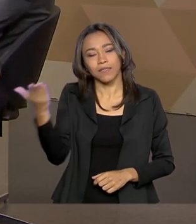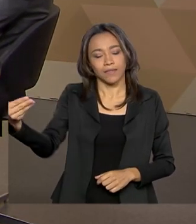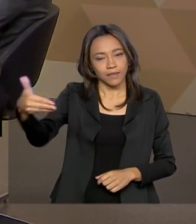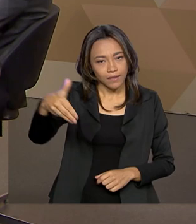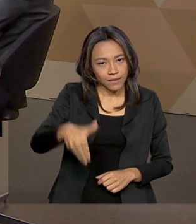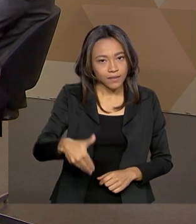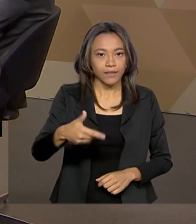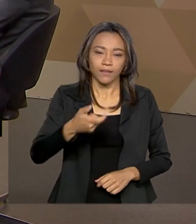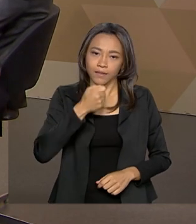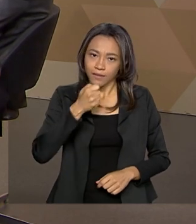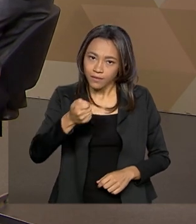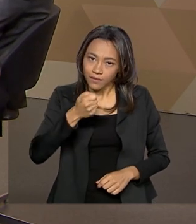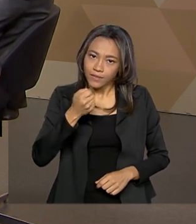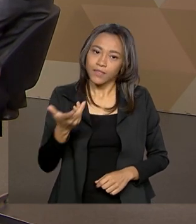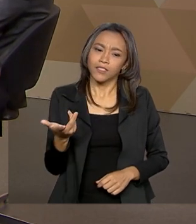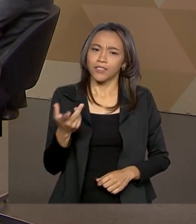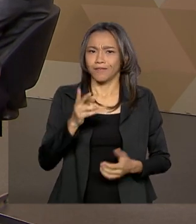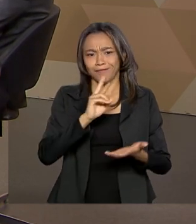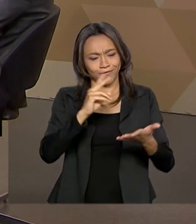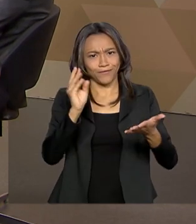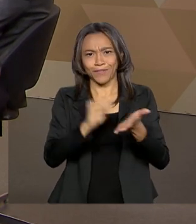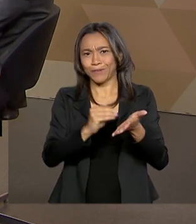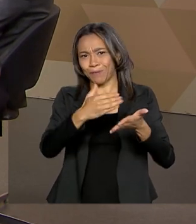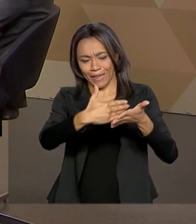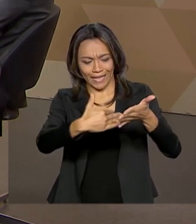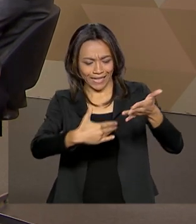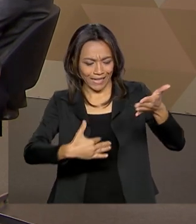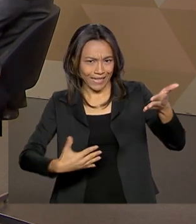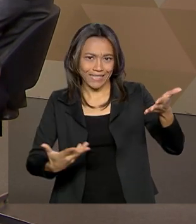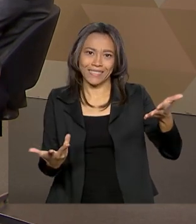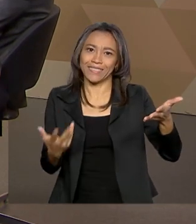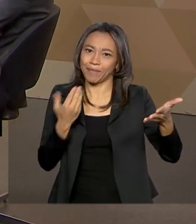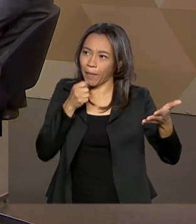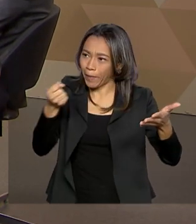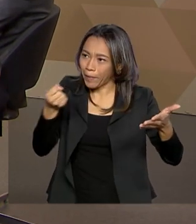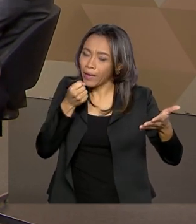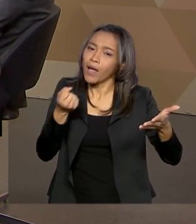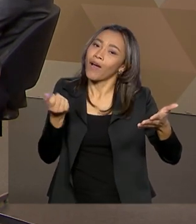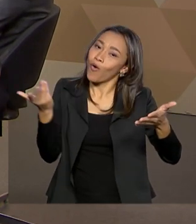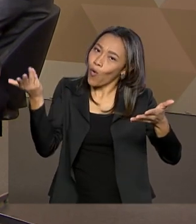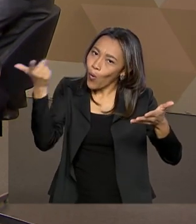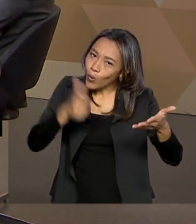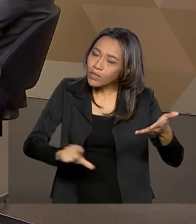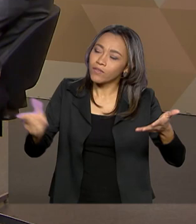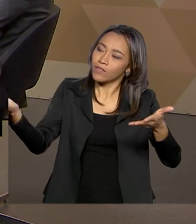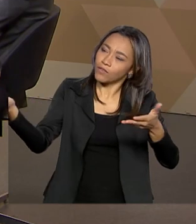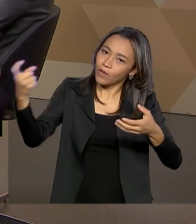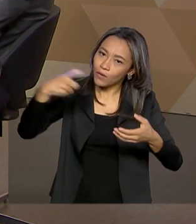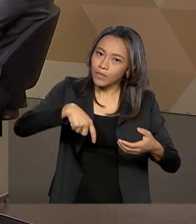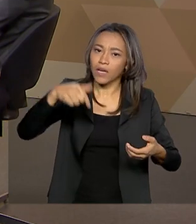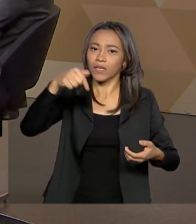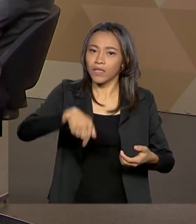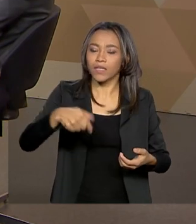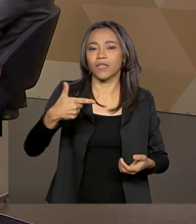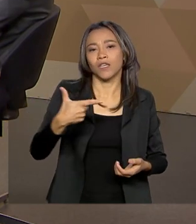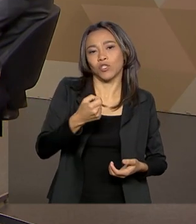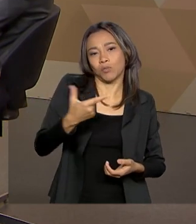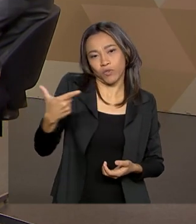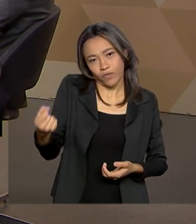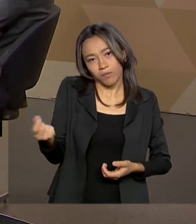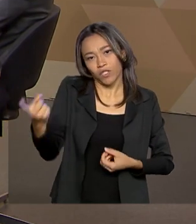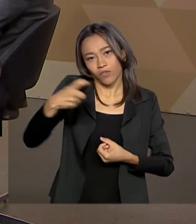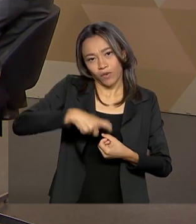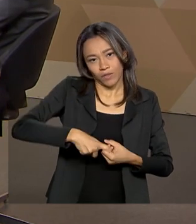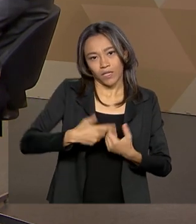Brasil em Pauta. Não abordamos todos os assuntos. Já fica um convite para o senhor regressar em 2020 aqui para a gente retomar essa